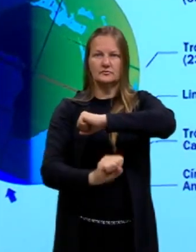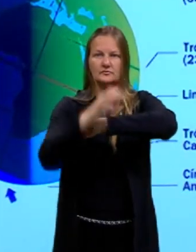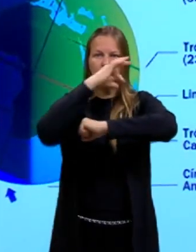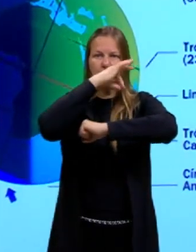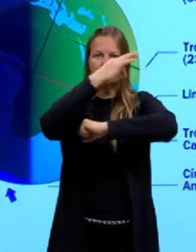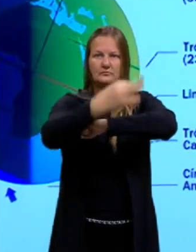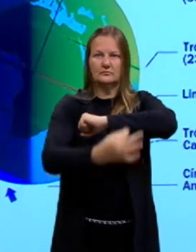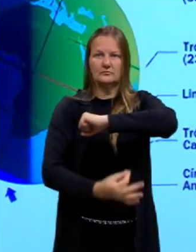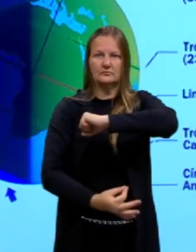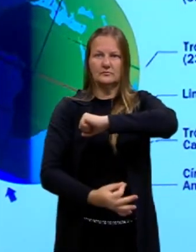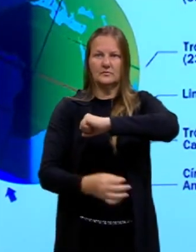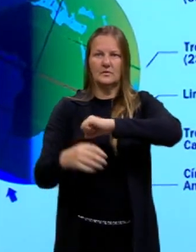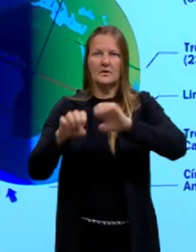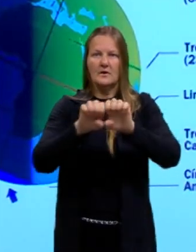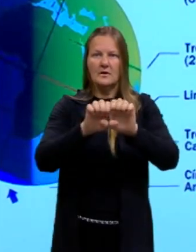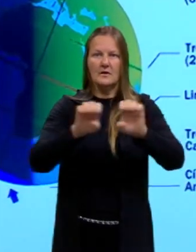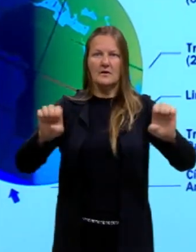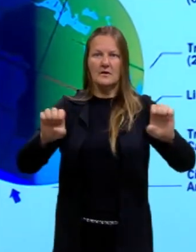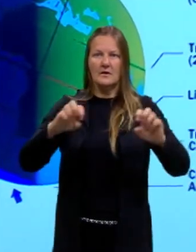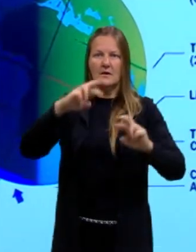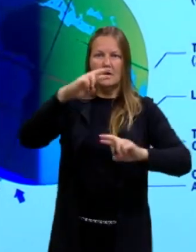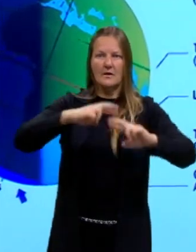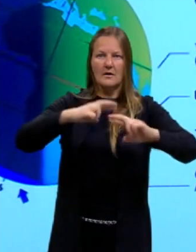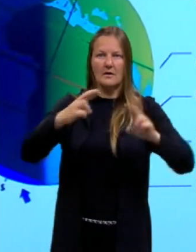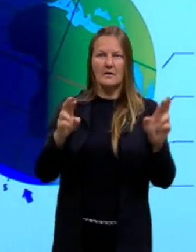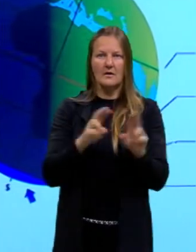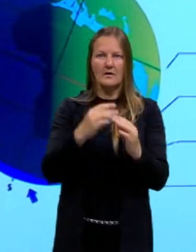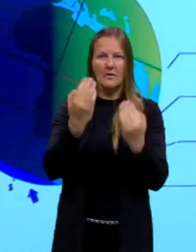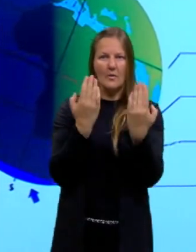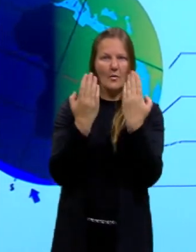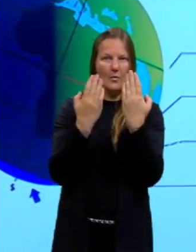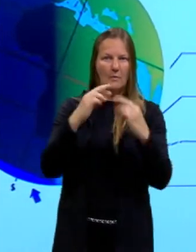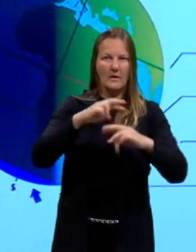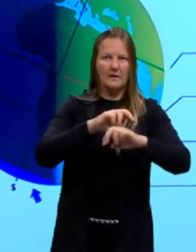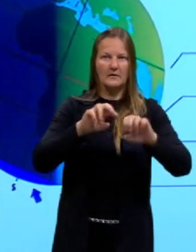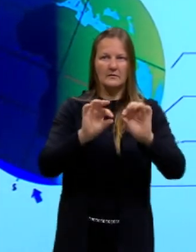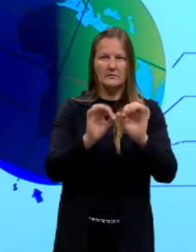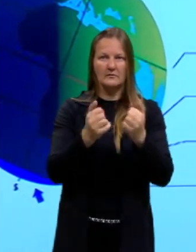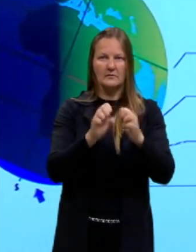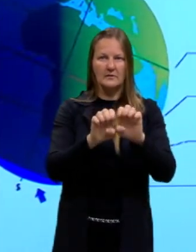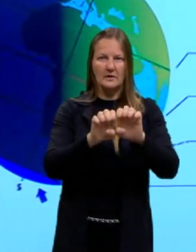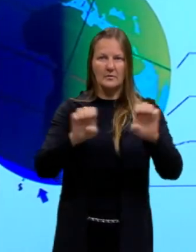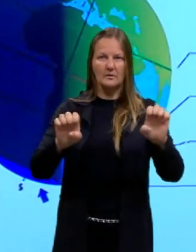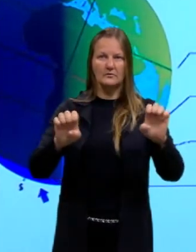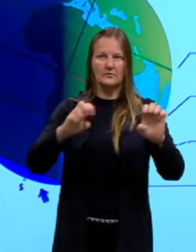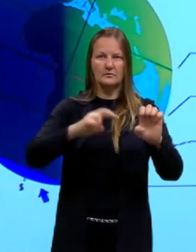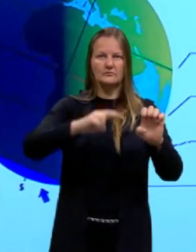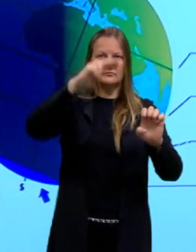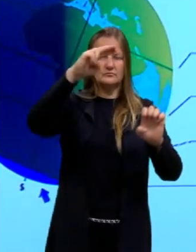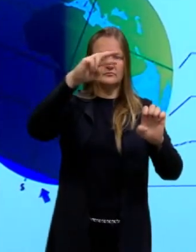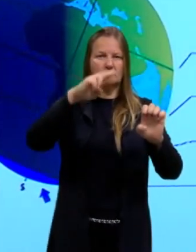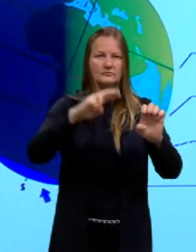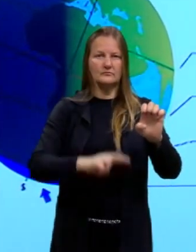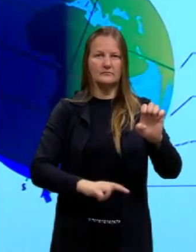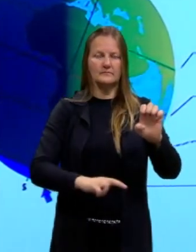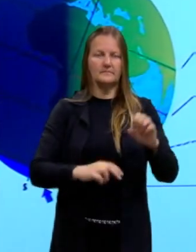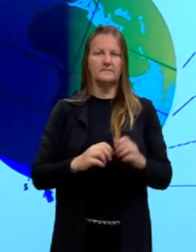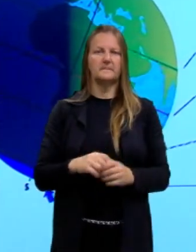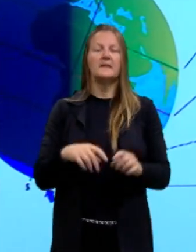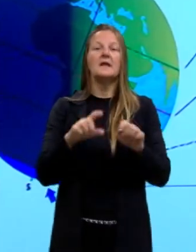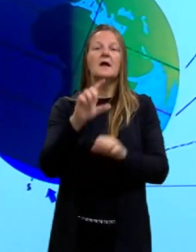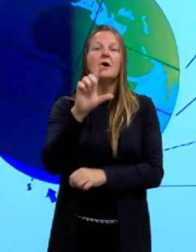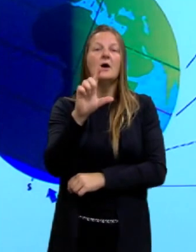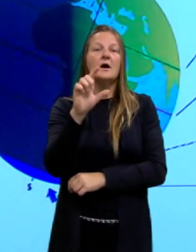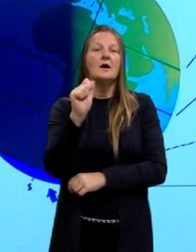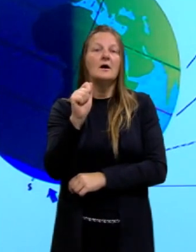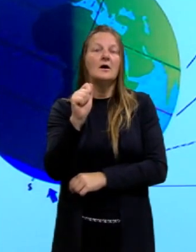ao Equador, a gente chama isso de latitude. Longitude é a distância que esses meridianos vão